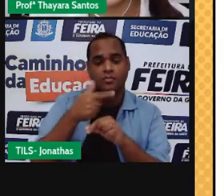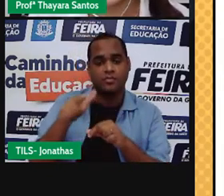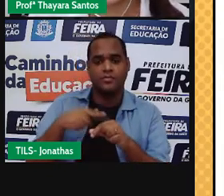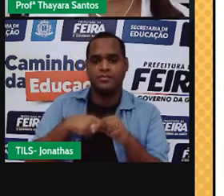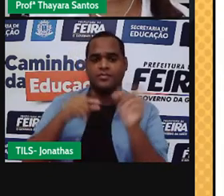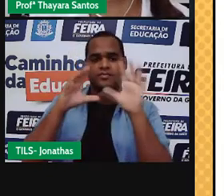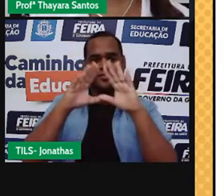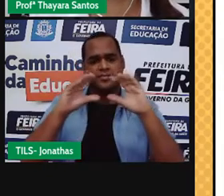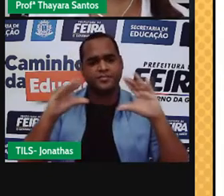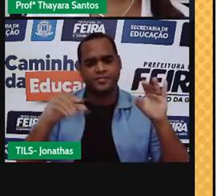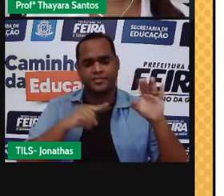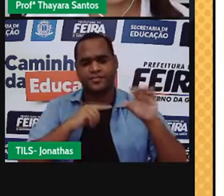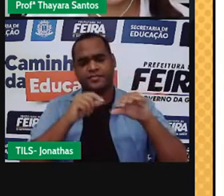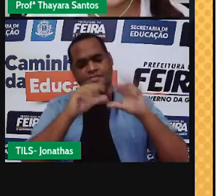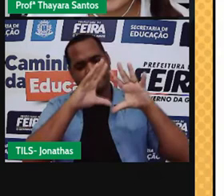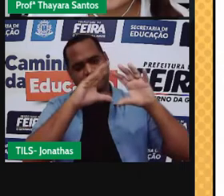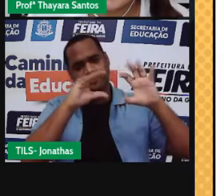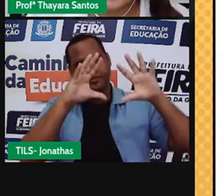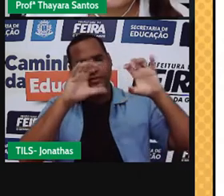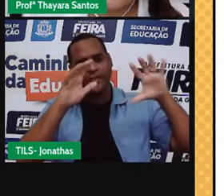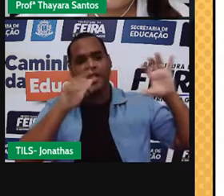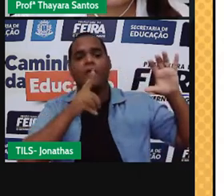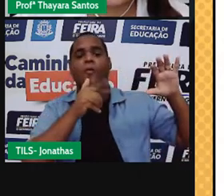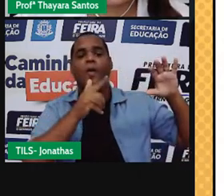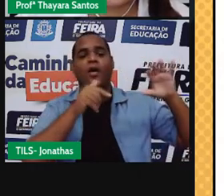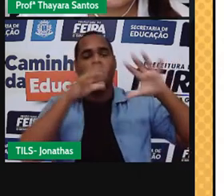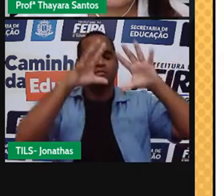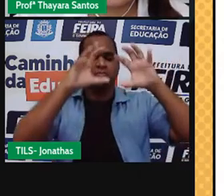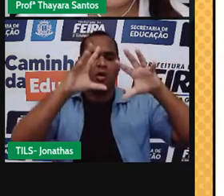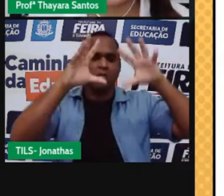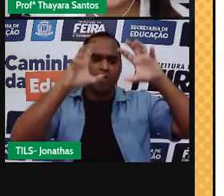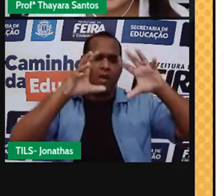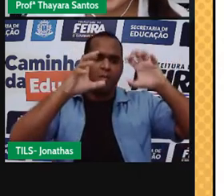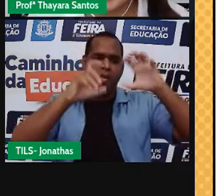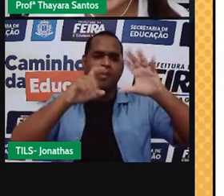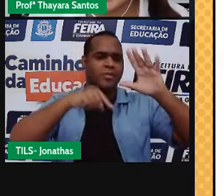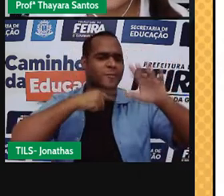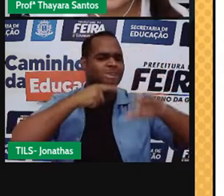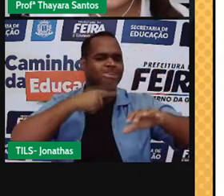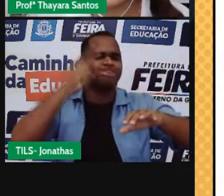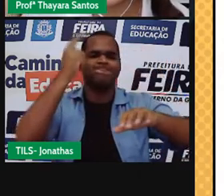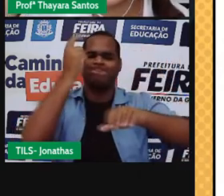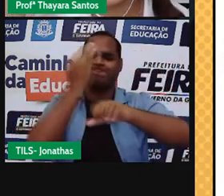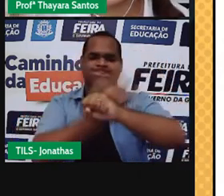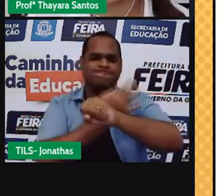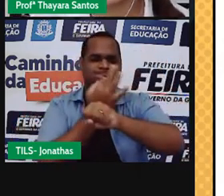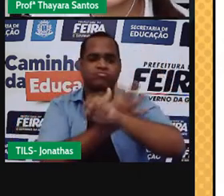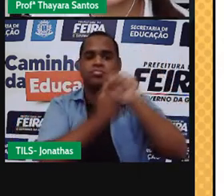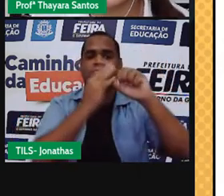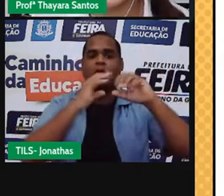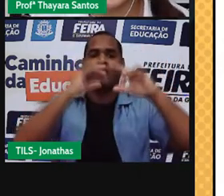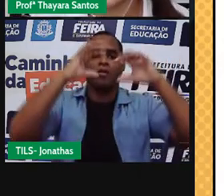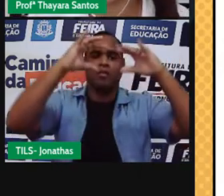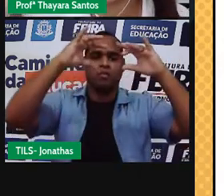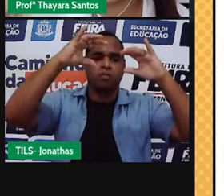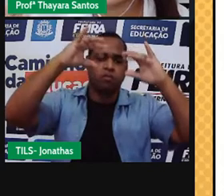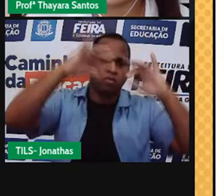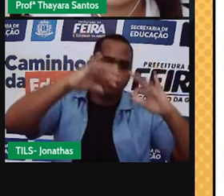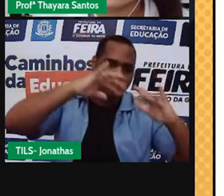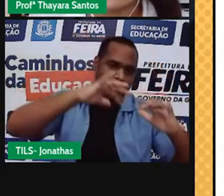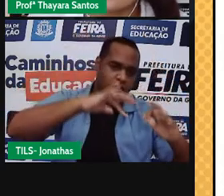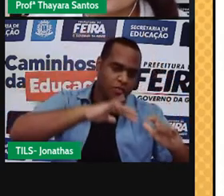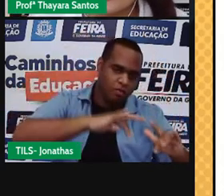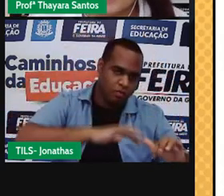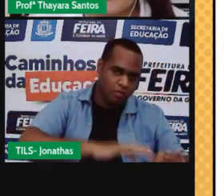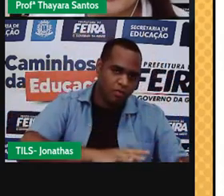nuvem. Essas nuvens ficam carregadas, elas não aguentam, não suportam aquele peso, e ela começa a precipitar. E essa